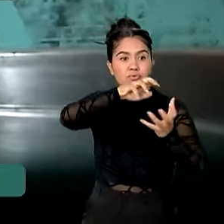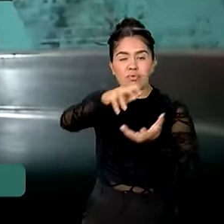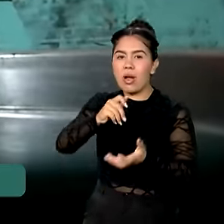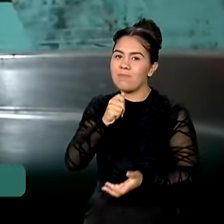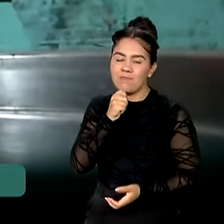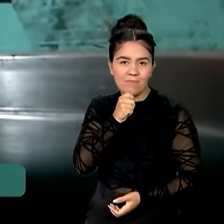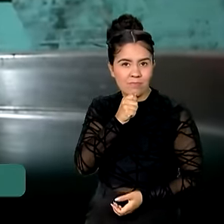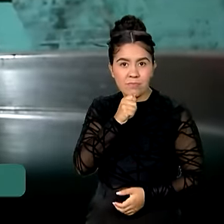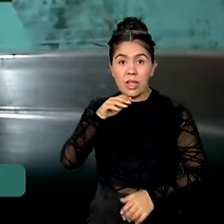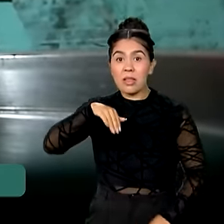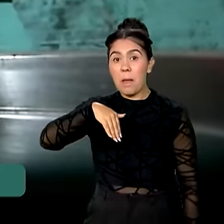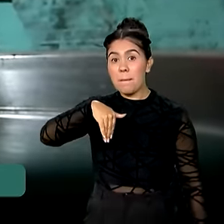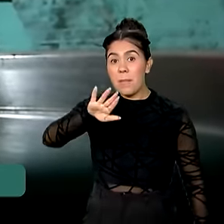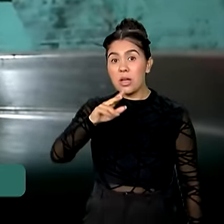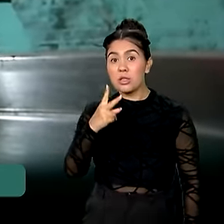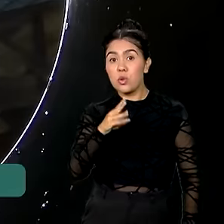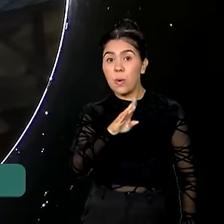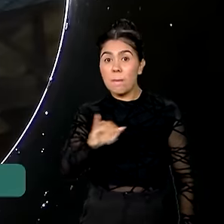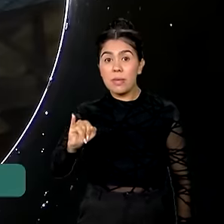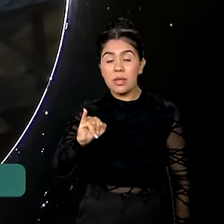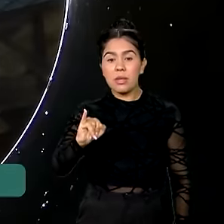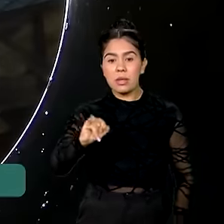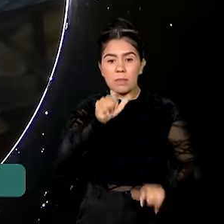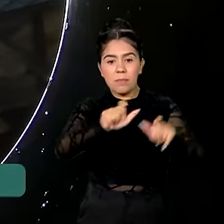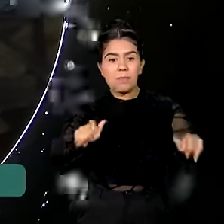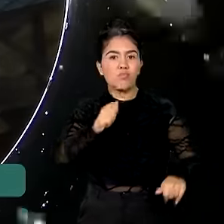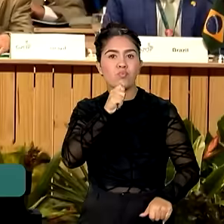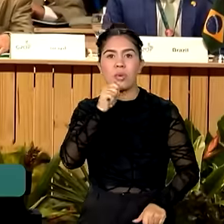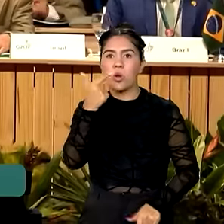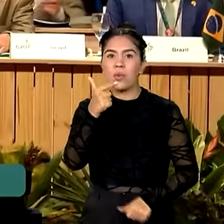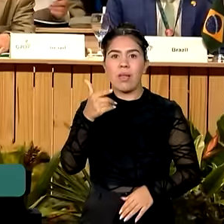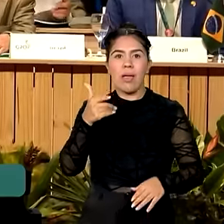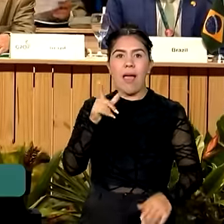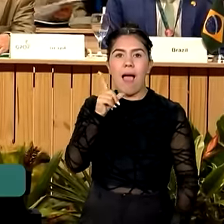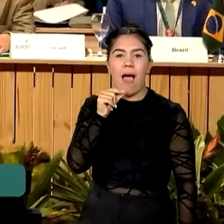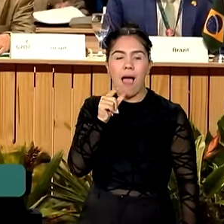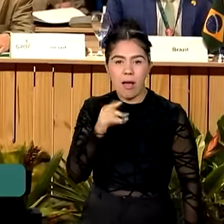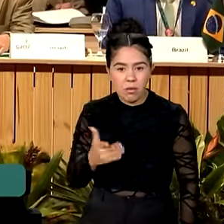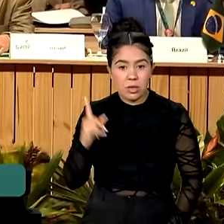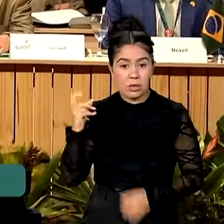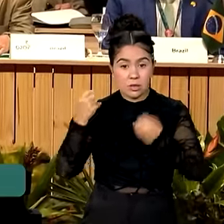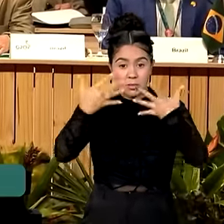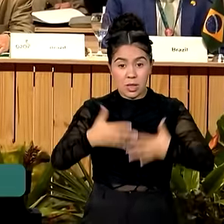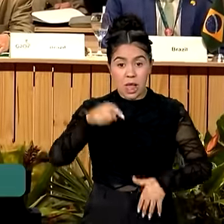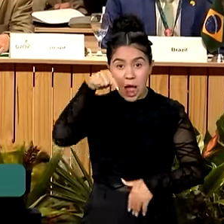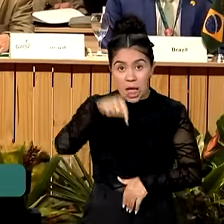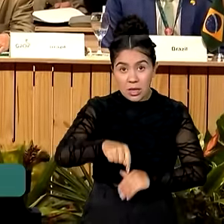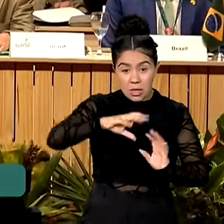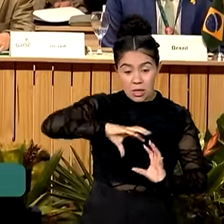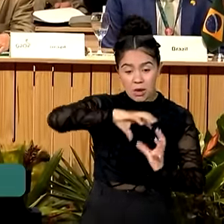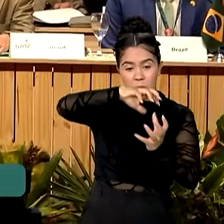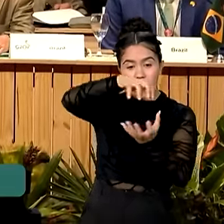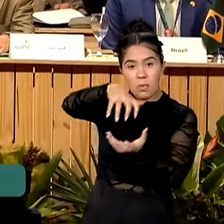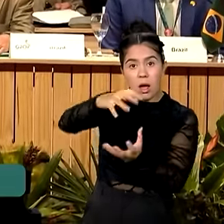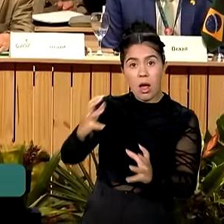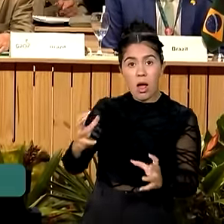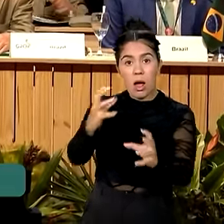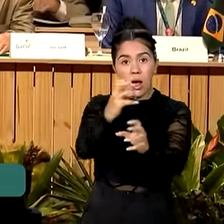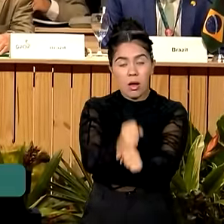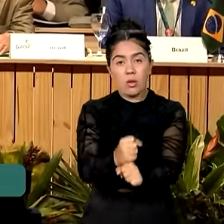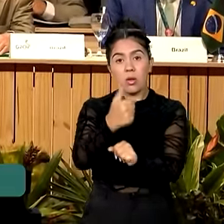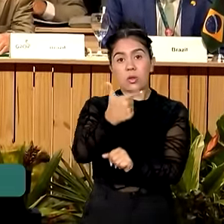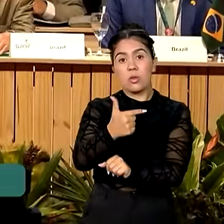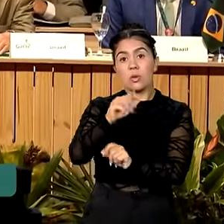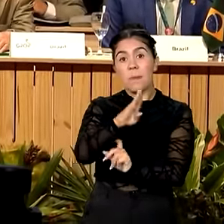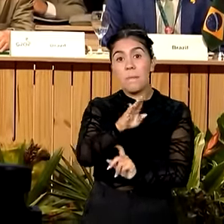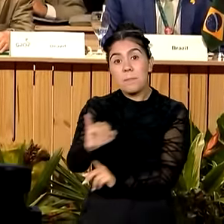Mais de 2 bilhões de pessoas no planeta não têm acesso à água. No planeta são 2 bilhões e 200 milhões de